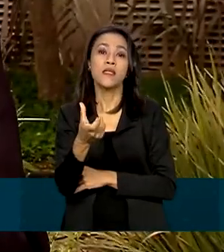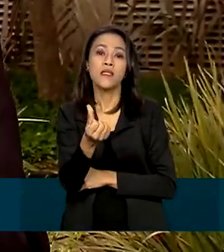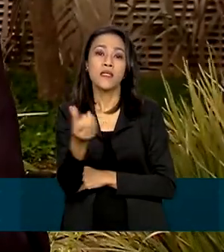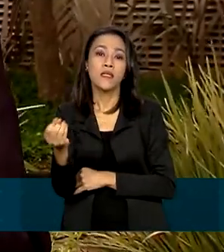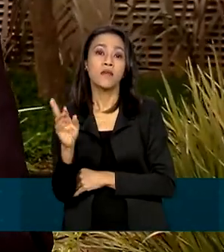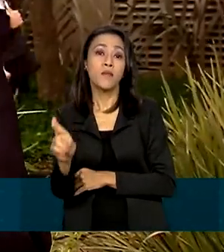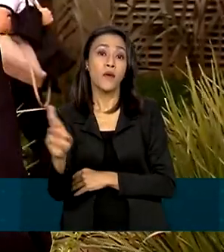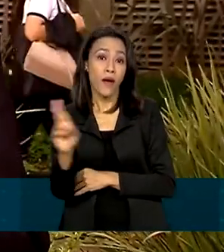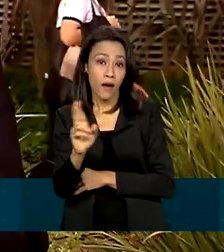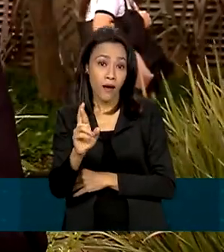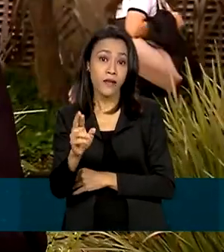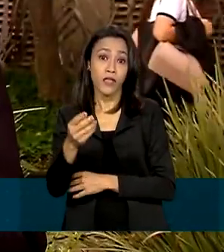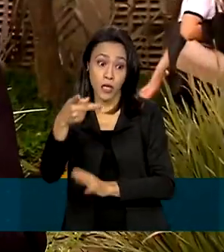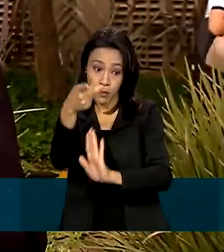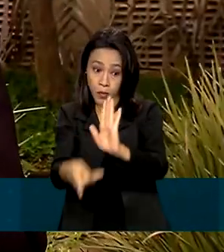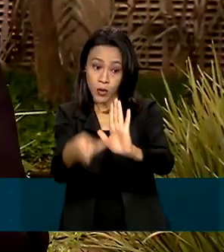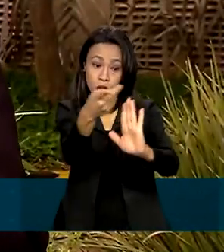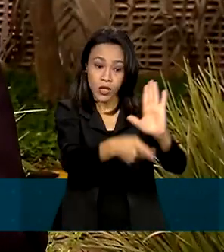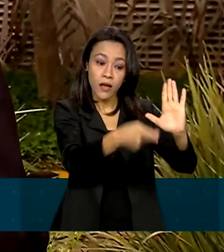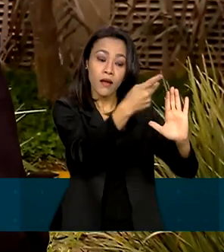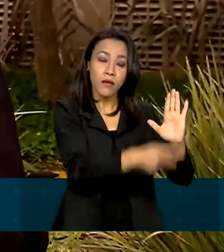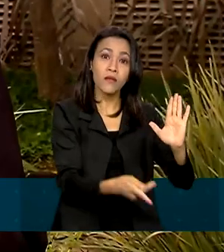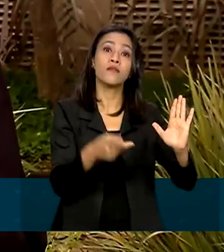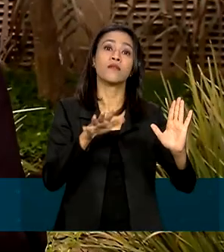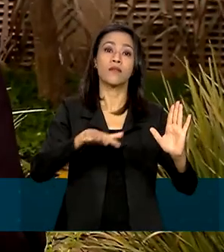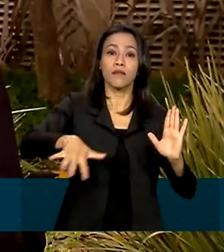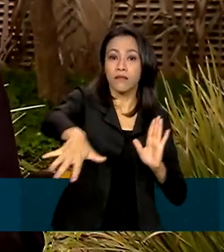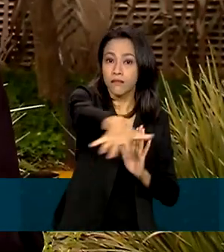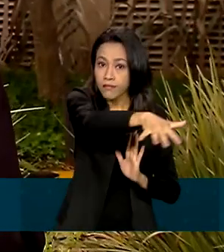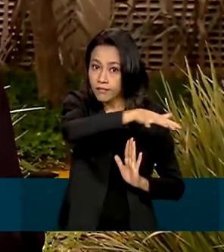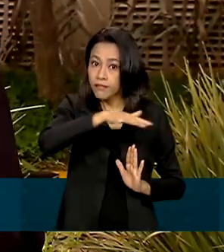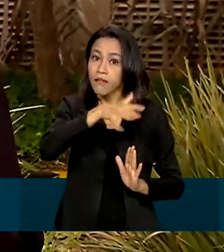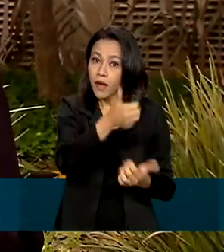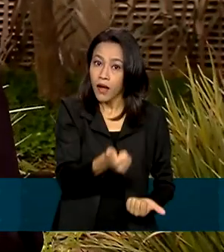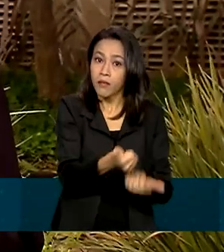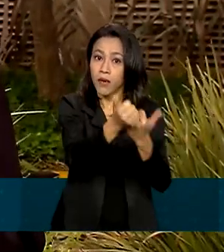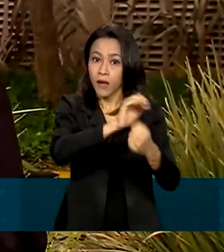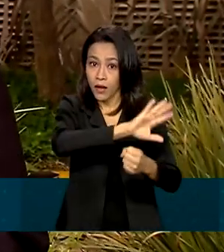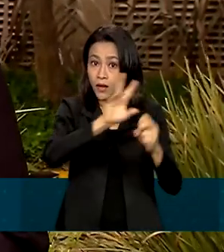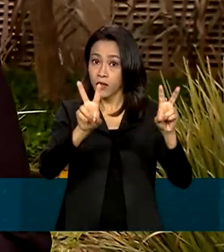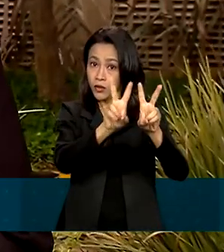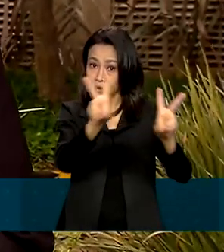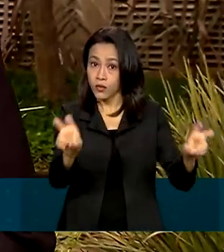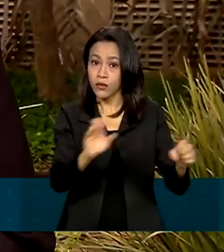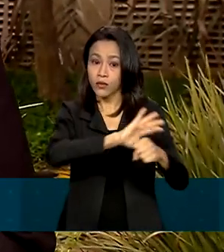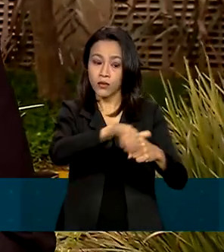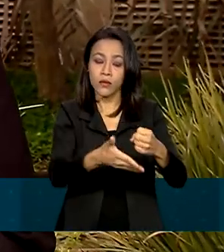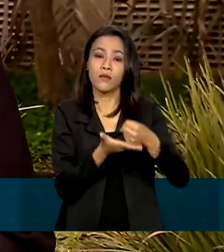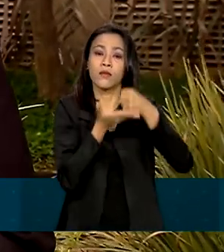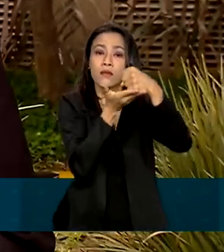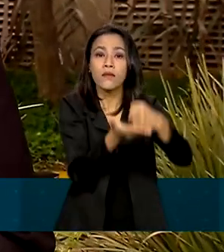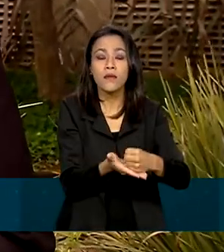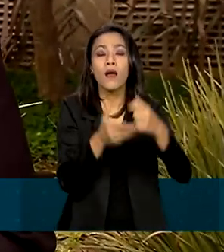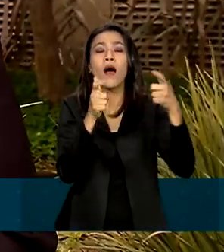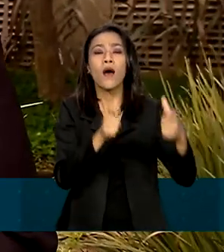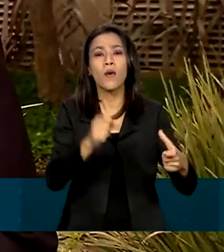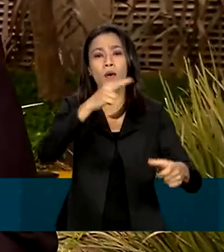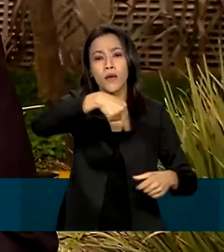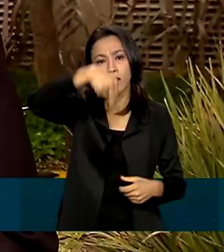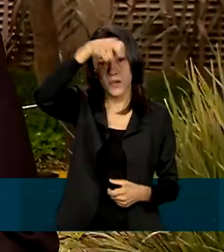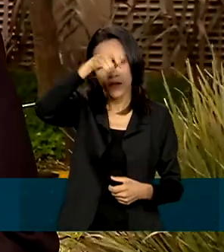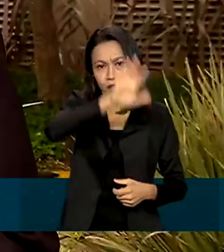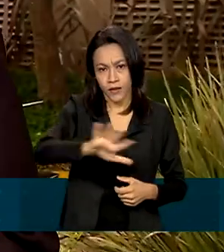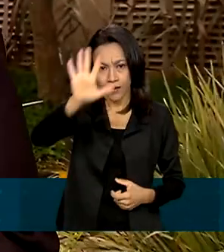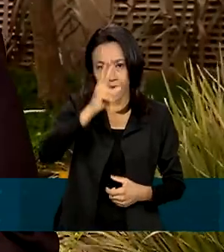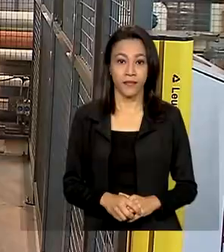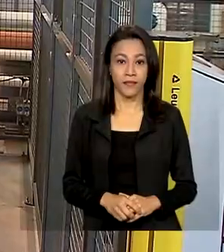de inovação e indústrias de forma sustentável na região norte, na região amazônica do país. Vamos